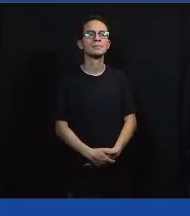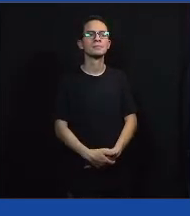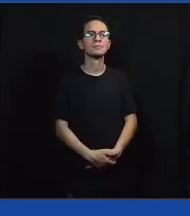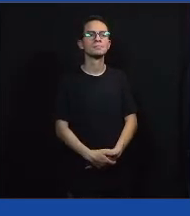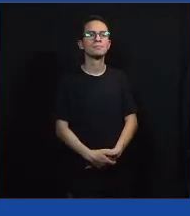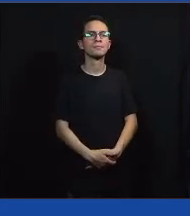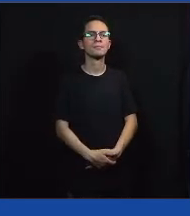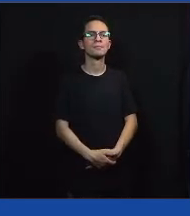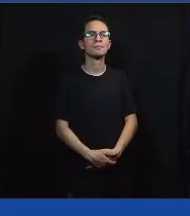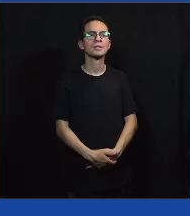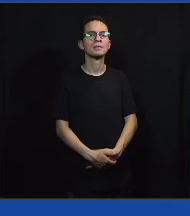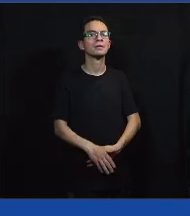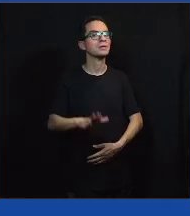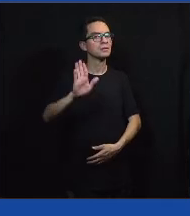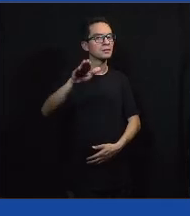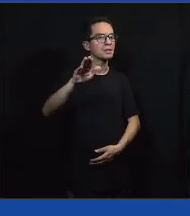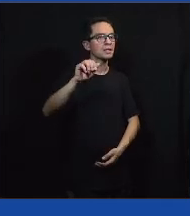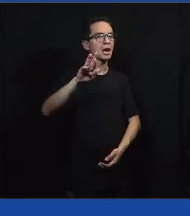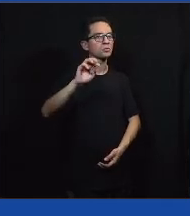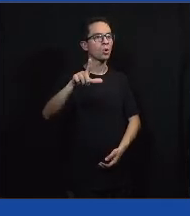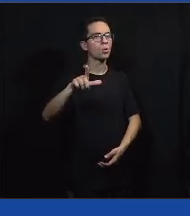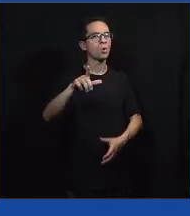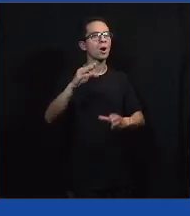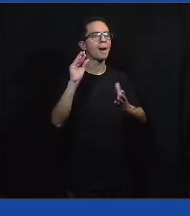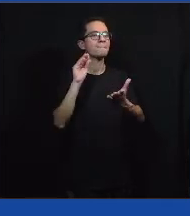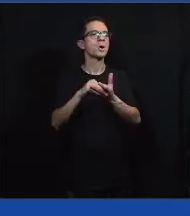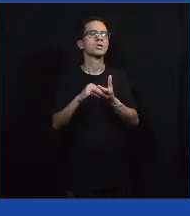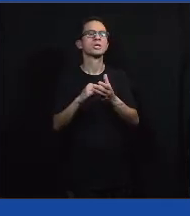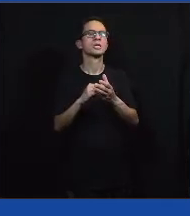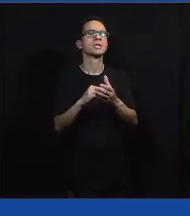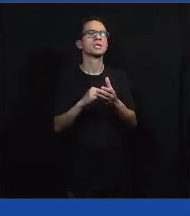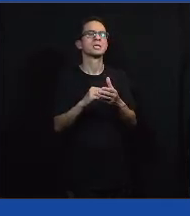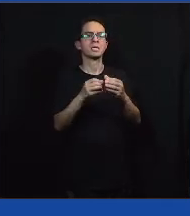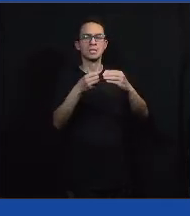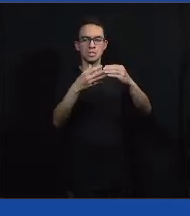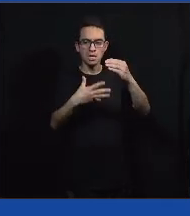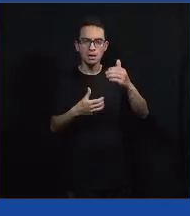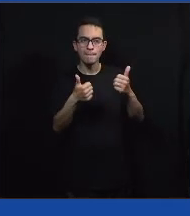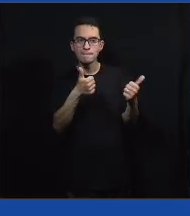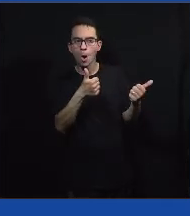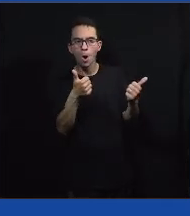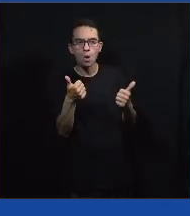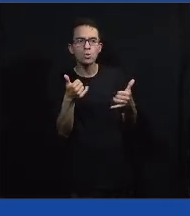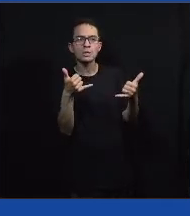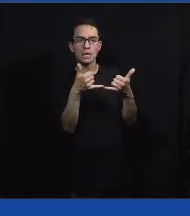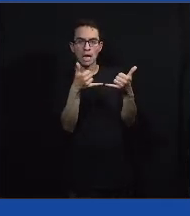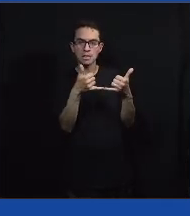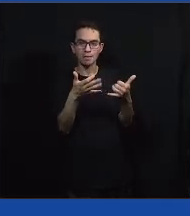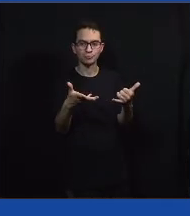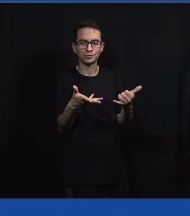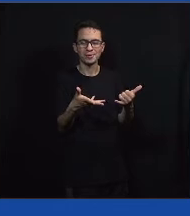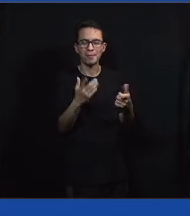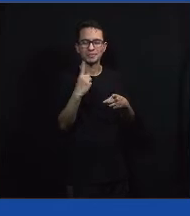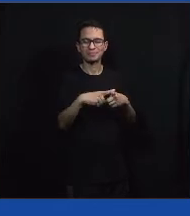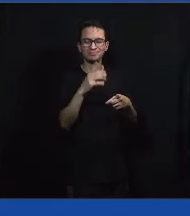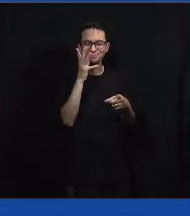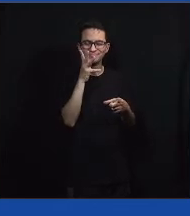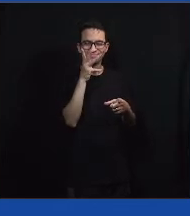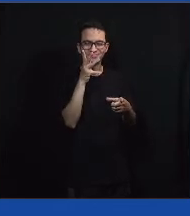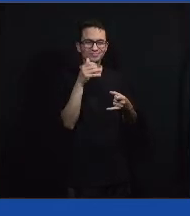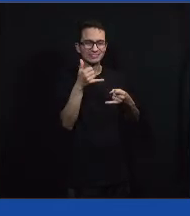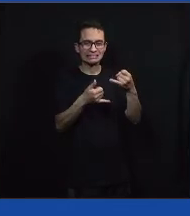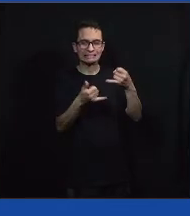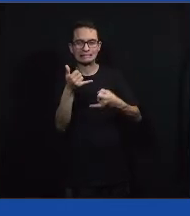Tá pifado. Carol, qualquer coisa tu escreve no chat ou a hora que voltar tua conexão boa a gente complementa aqui. Eu vi também que tem uns comentários